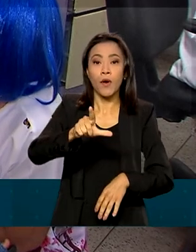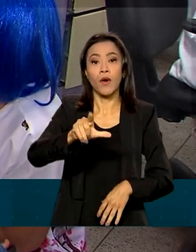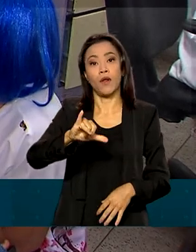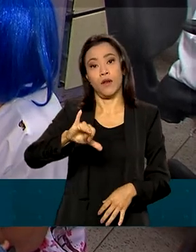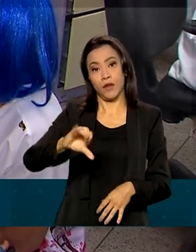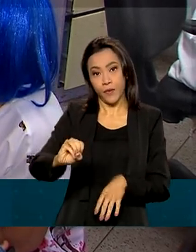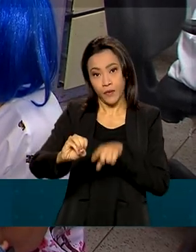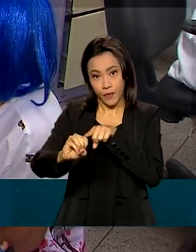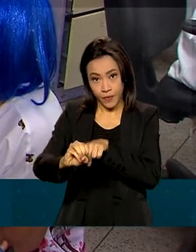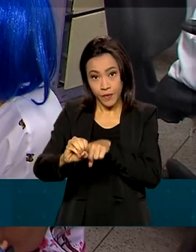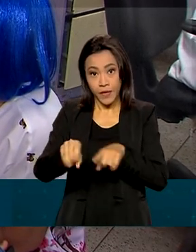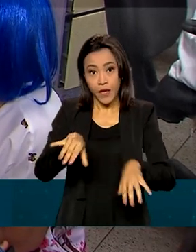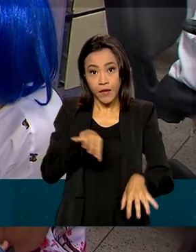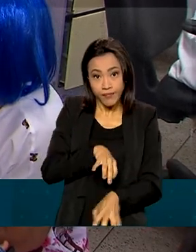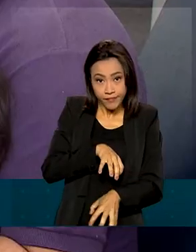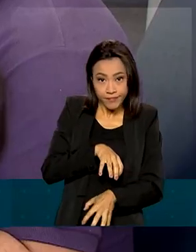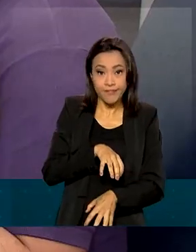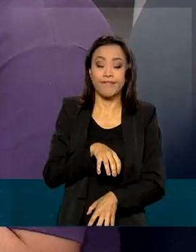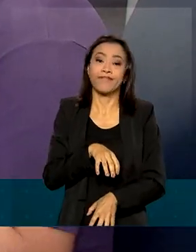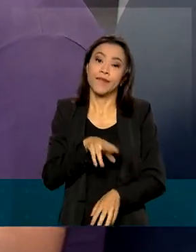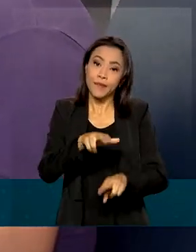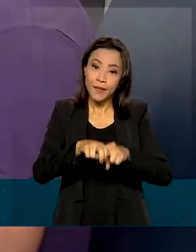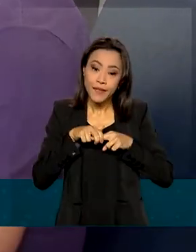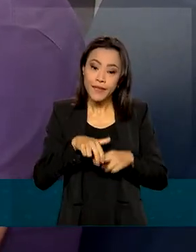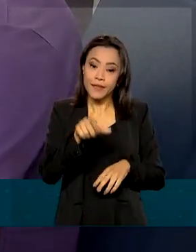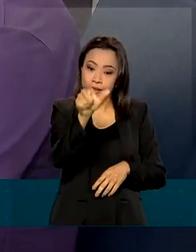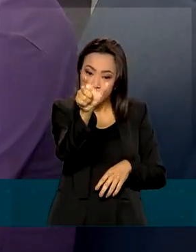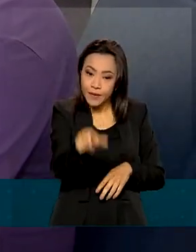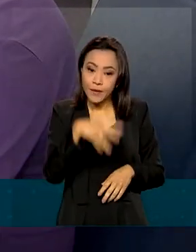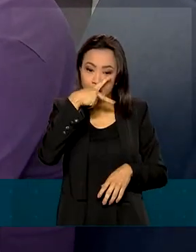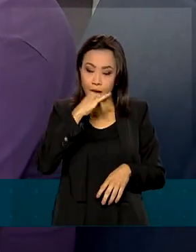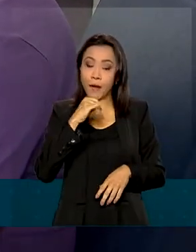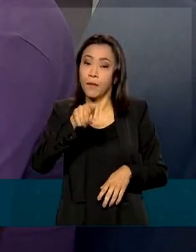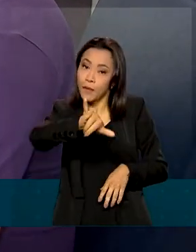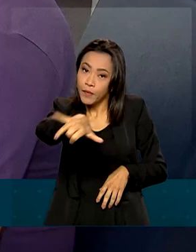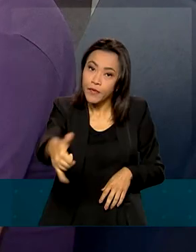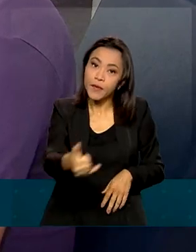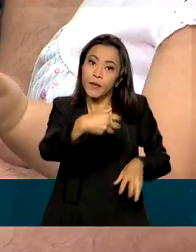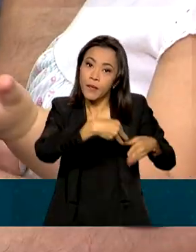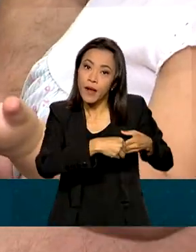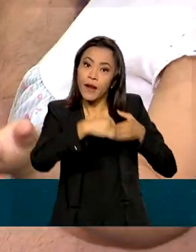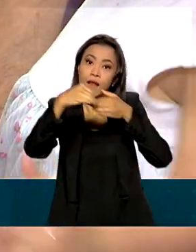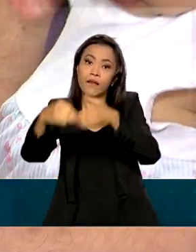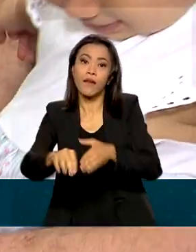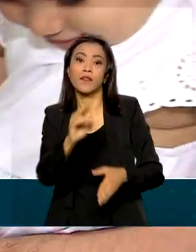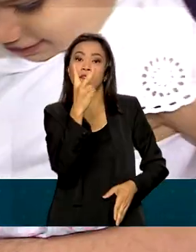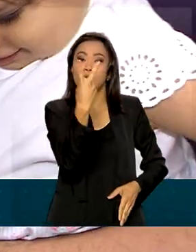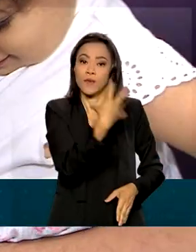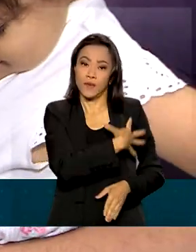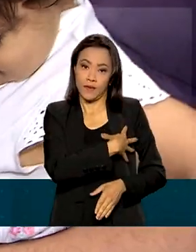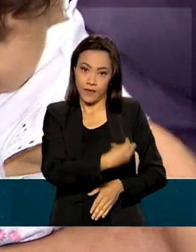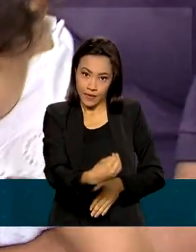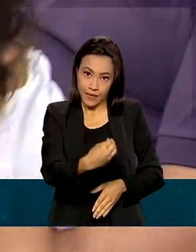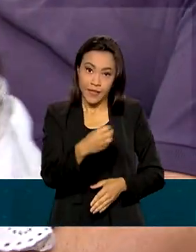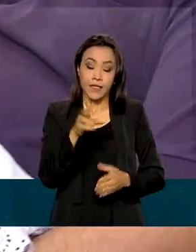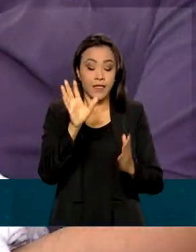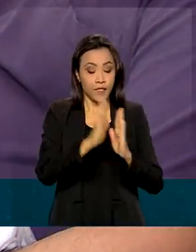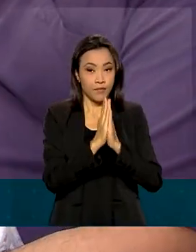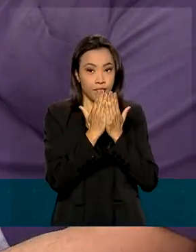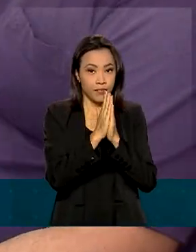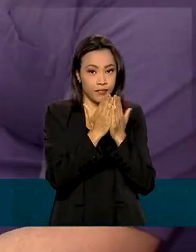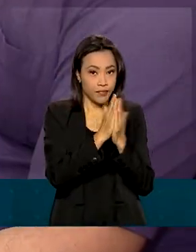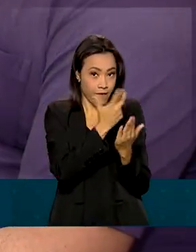conhecida como a paralisia infantil. Por isso, Bruno aproveitou o dia de folga para levar as duas filhas e atualizar a